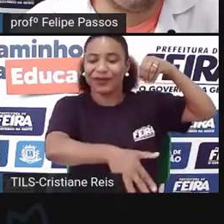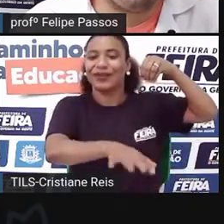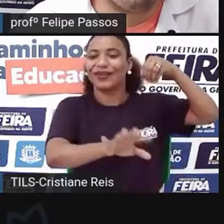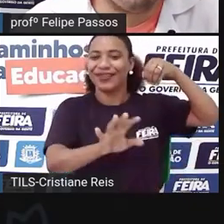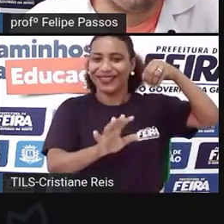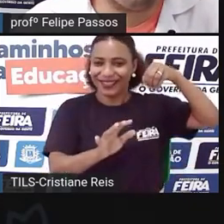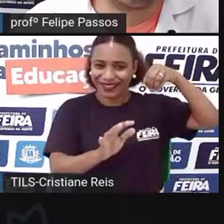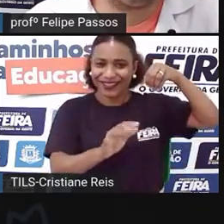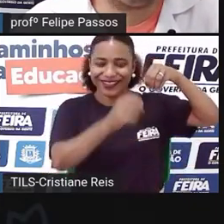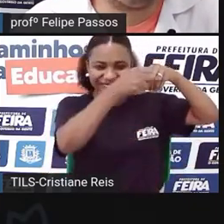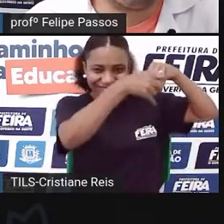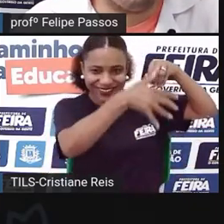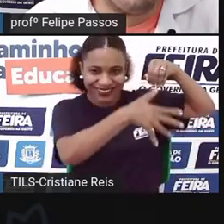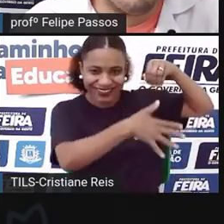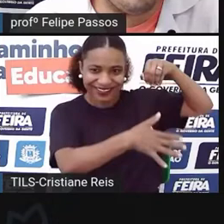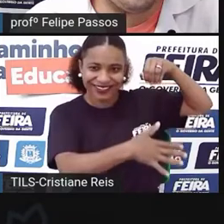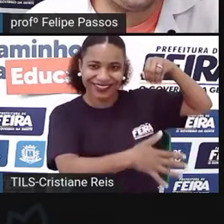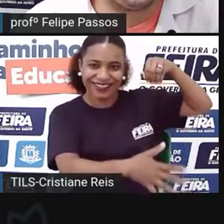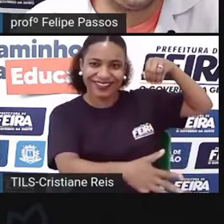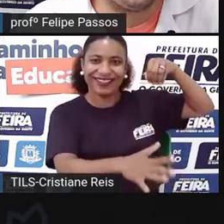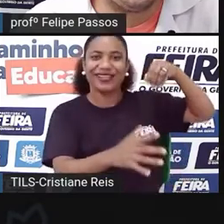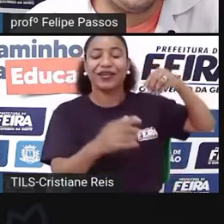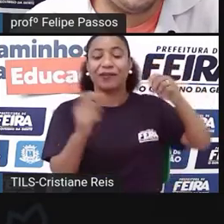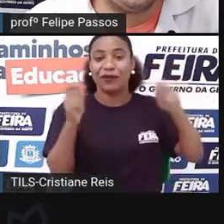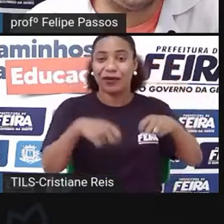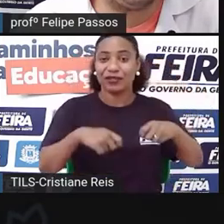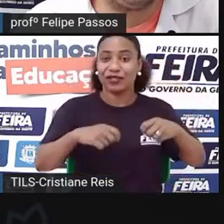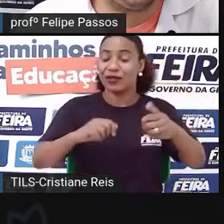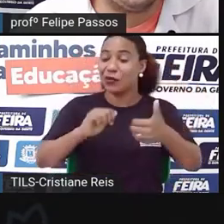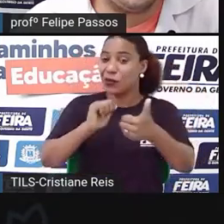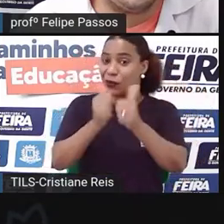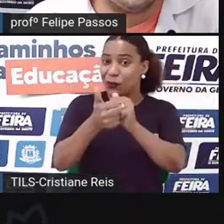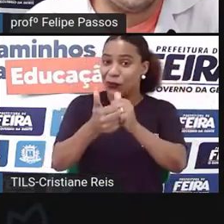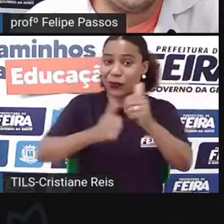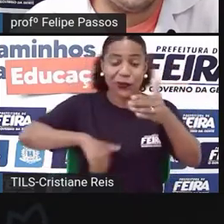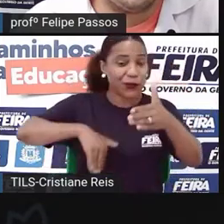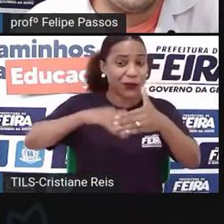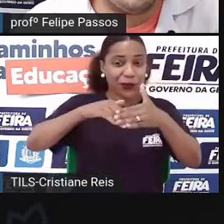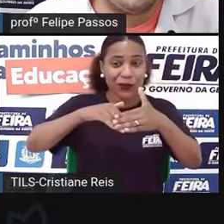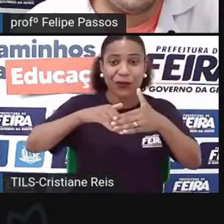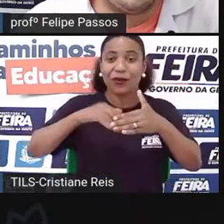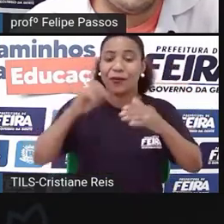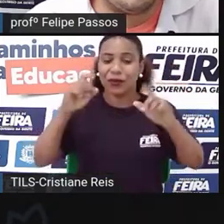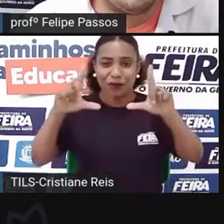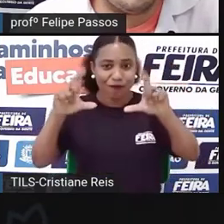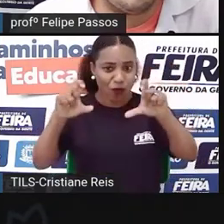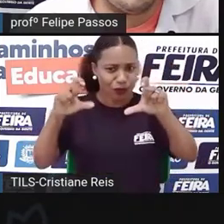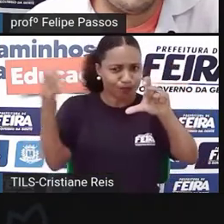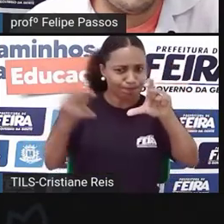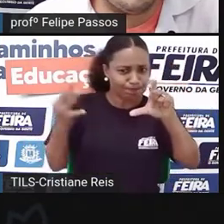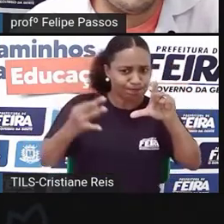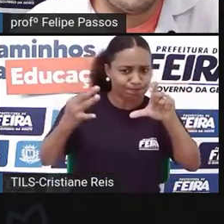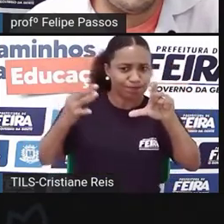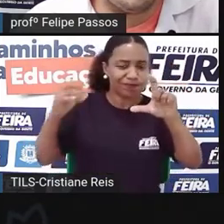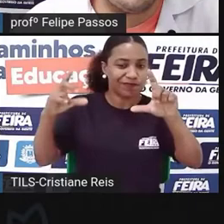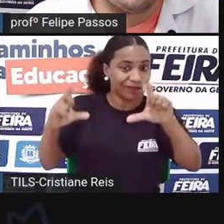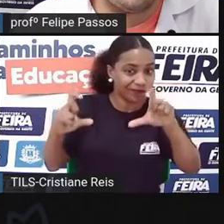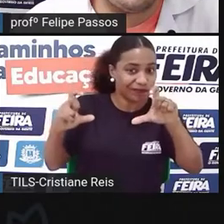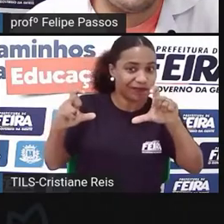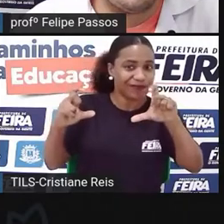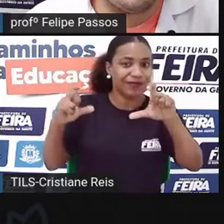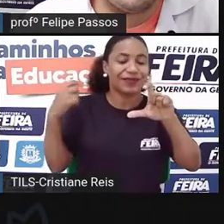de esporte, de futebol, que não pode borrar, que é algo muito rápido. Às vezes, você não tem luz e precisa